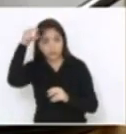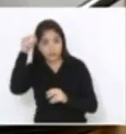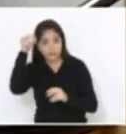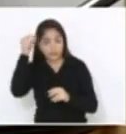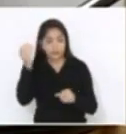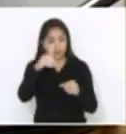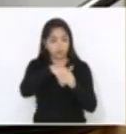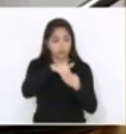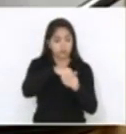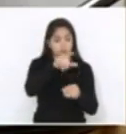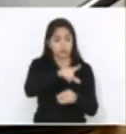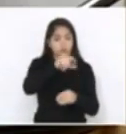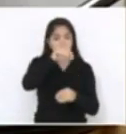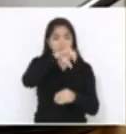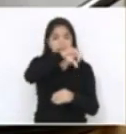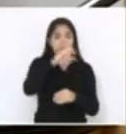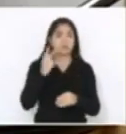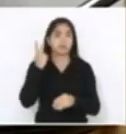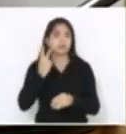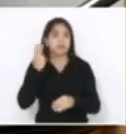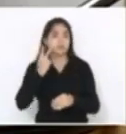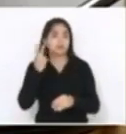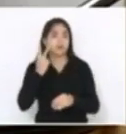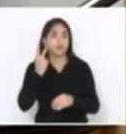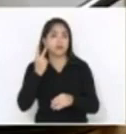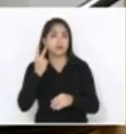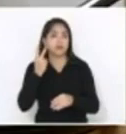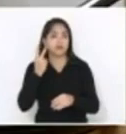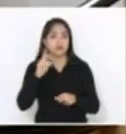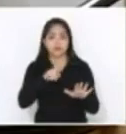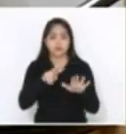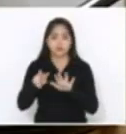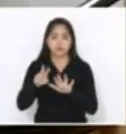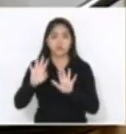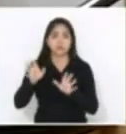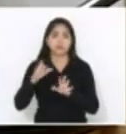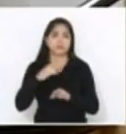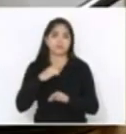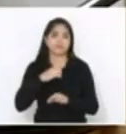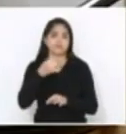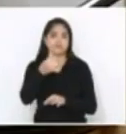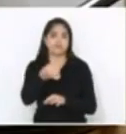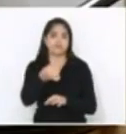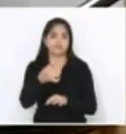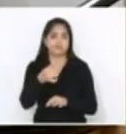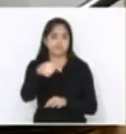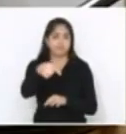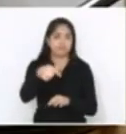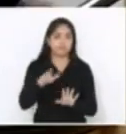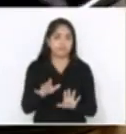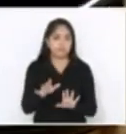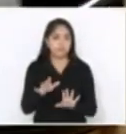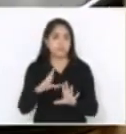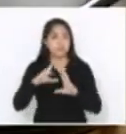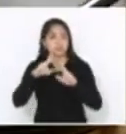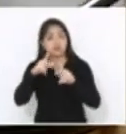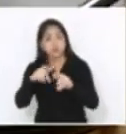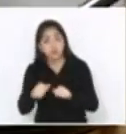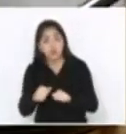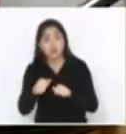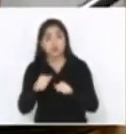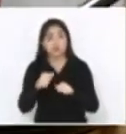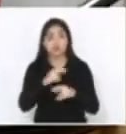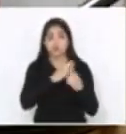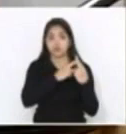município tem nove vereadores, você elege com um, na outra semana já tem seis. Sete. E todos os